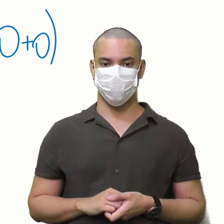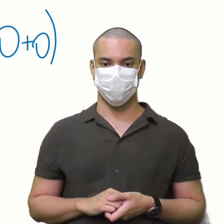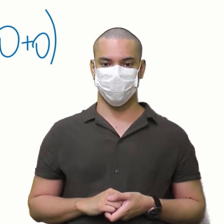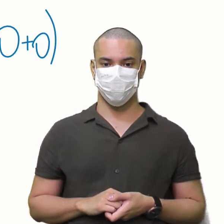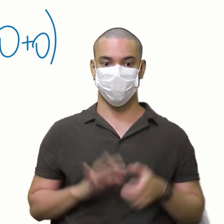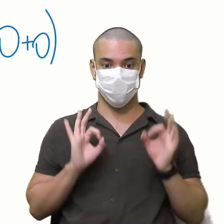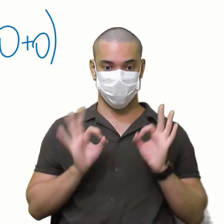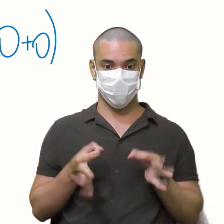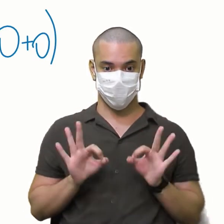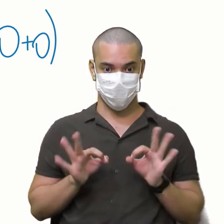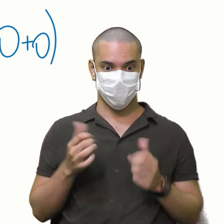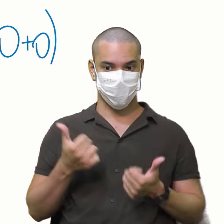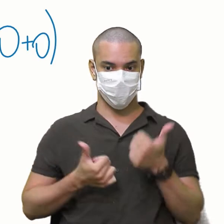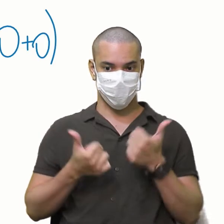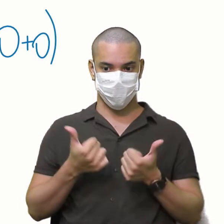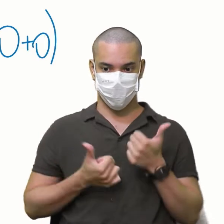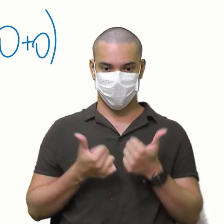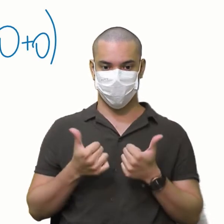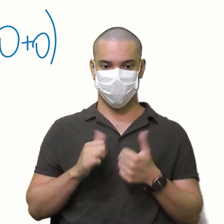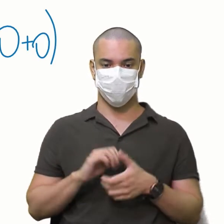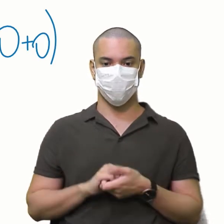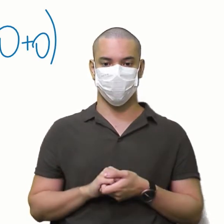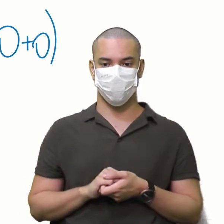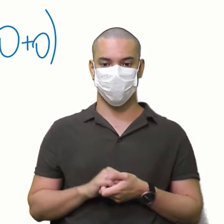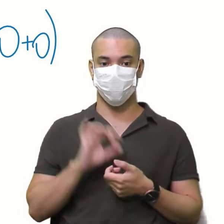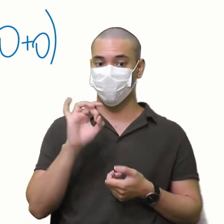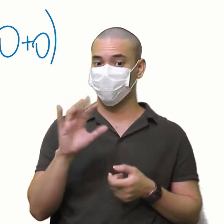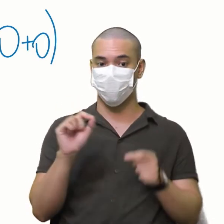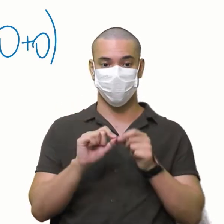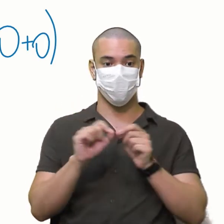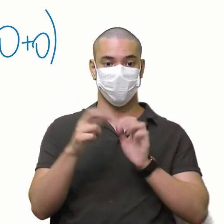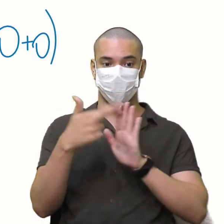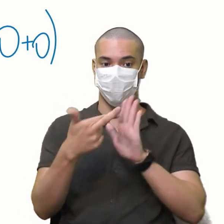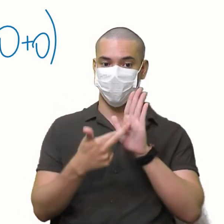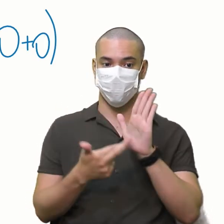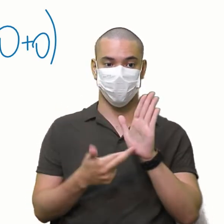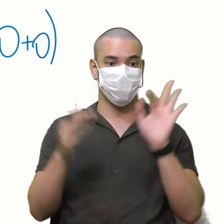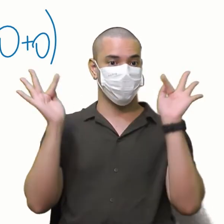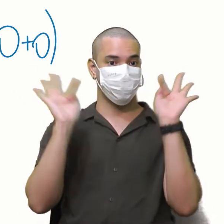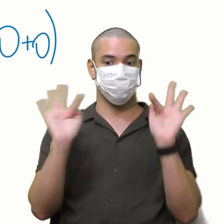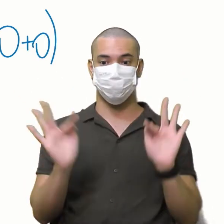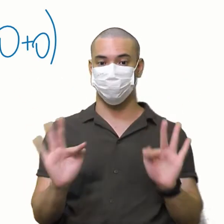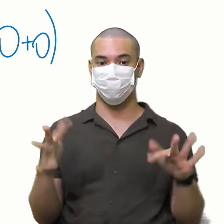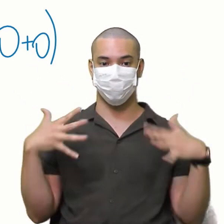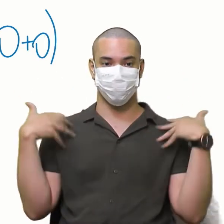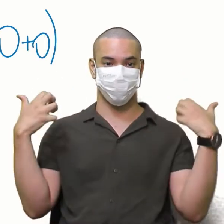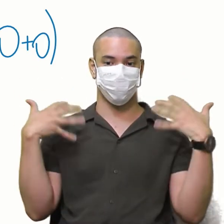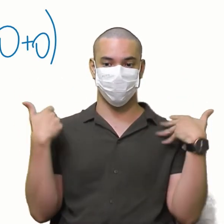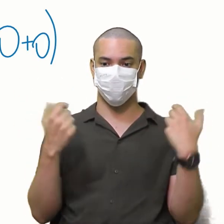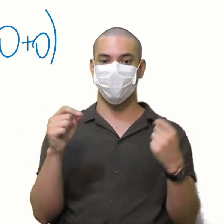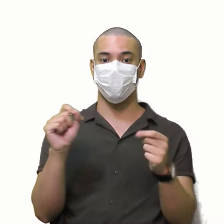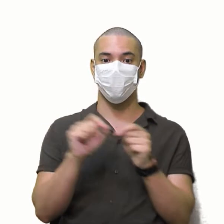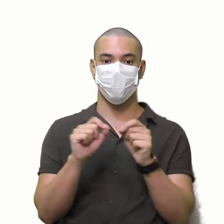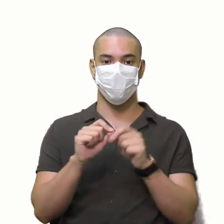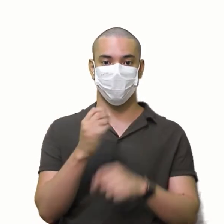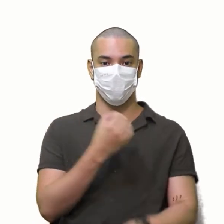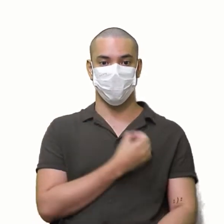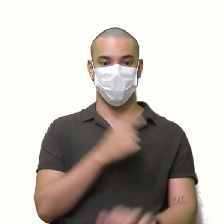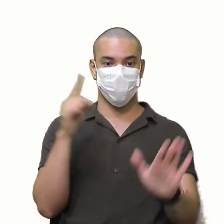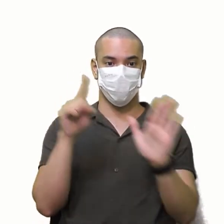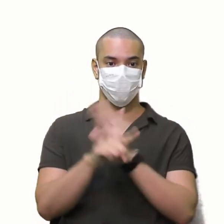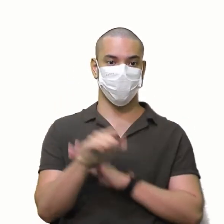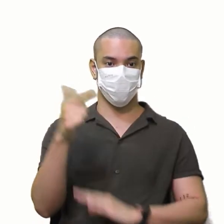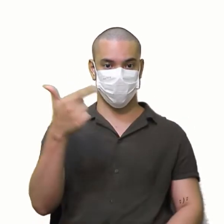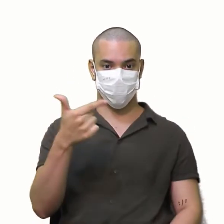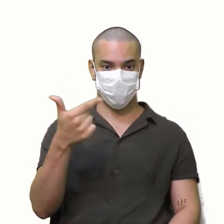Beleza, beleza Então só aplicar a regra Que você fica feliz da vida Vamos para a questão de número 2 Bora ver